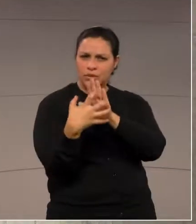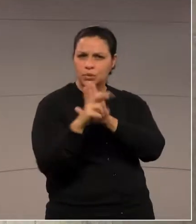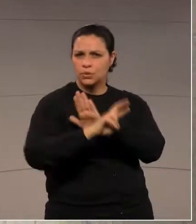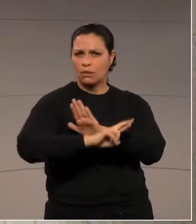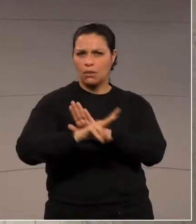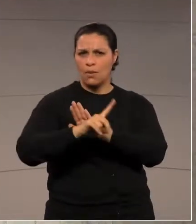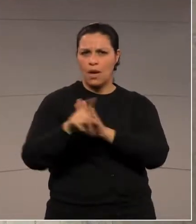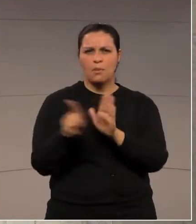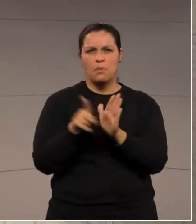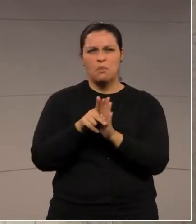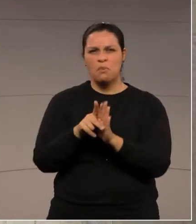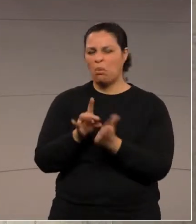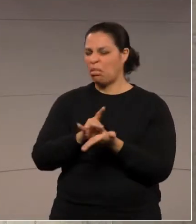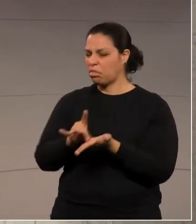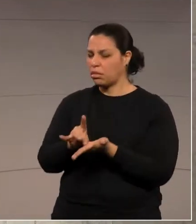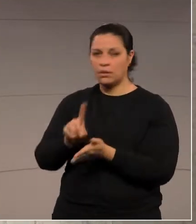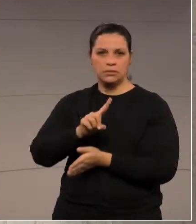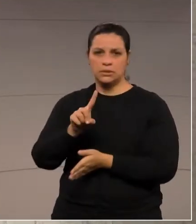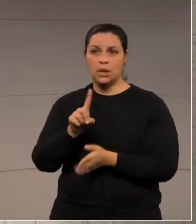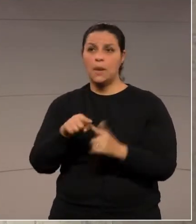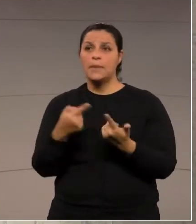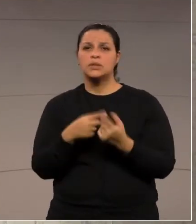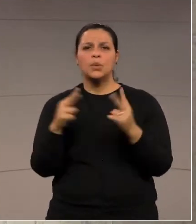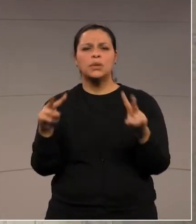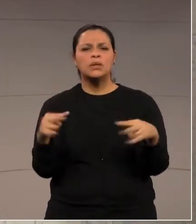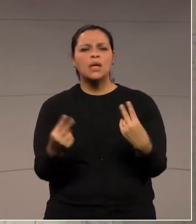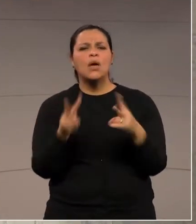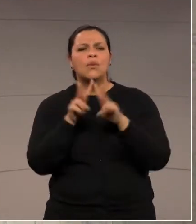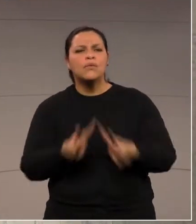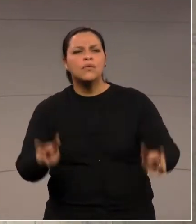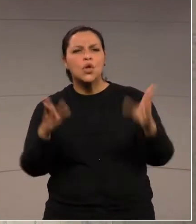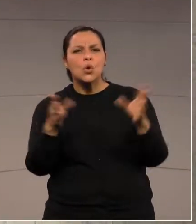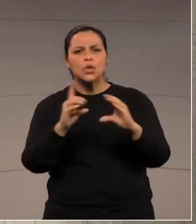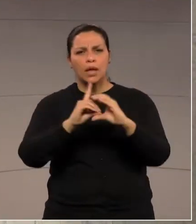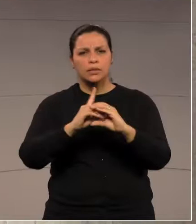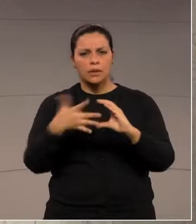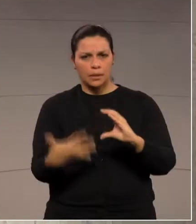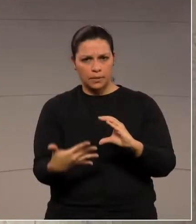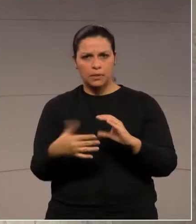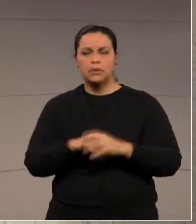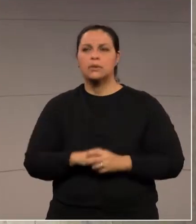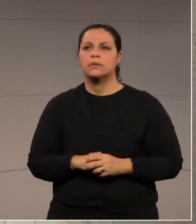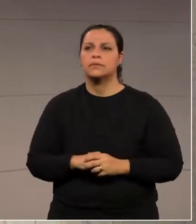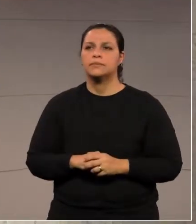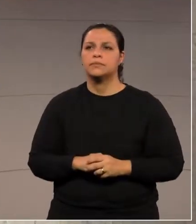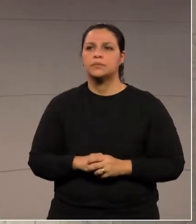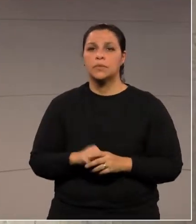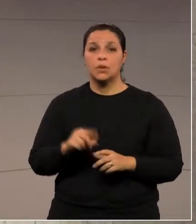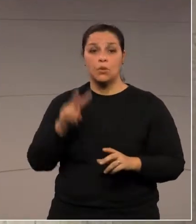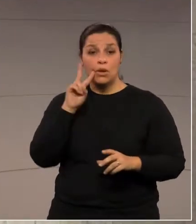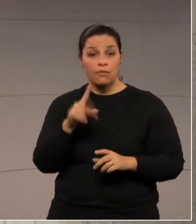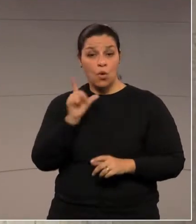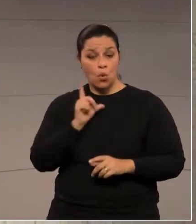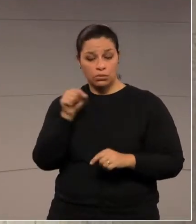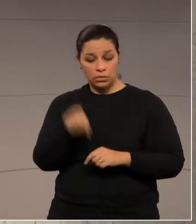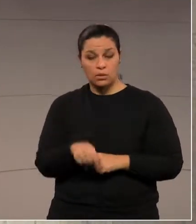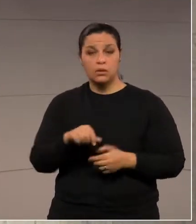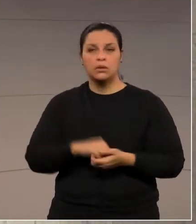uma fala de ranço, mas o que eu vi aqui hoje é democrático. O que eu vi ontem aqui,